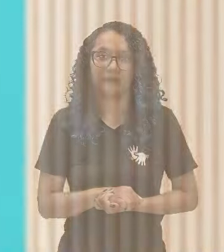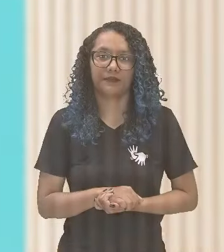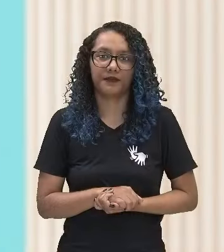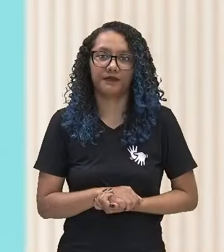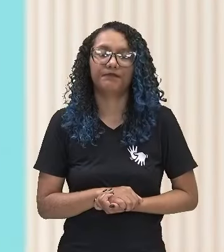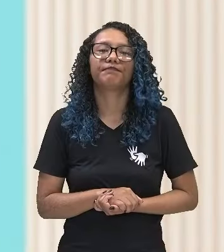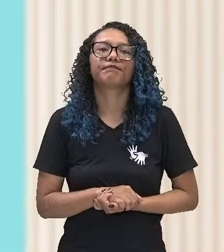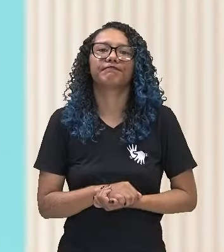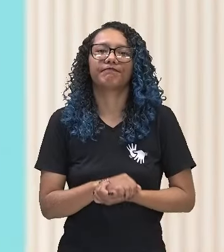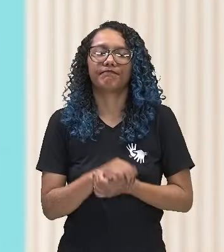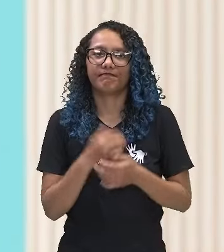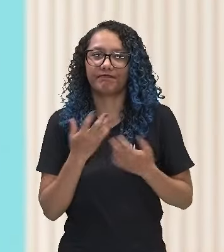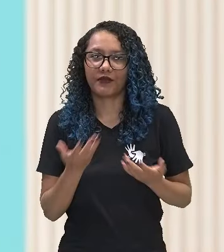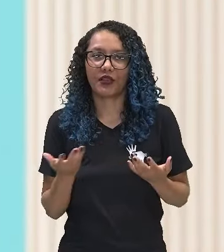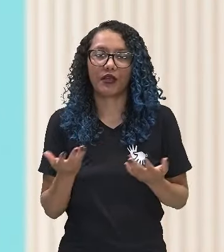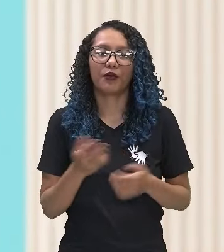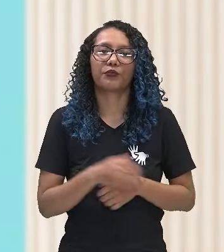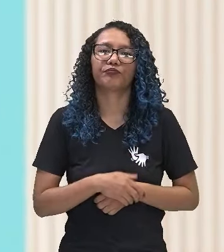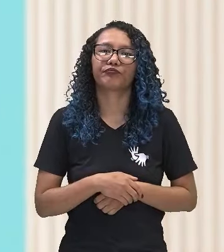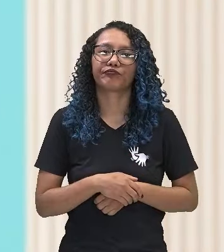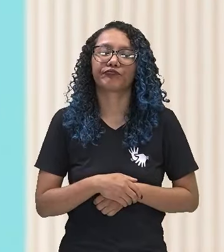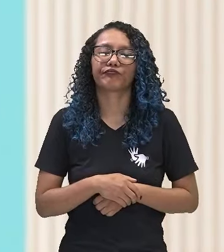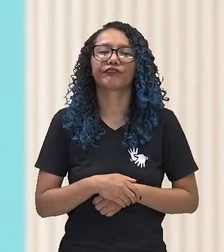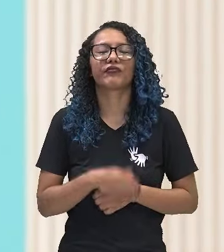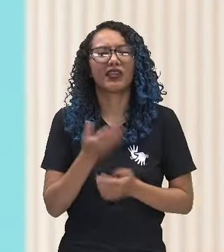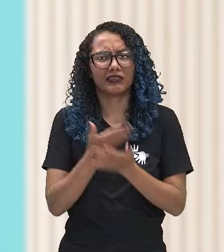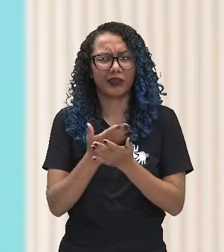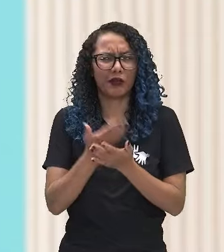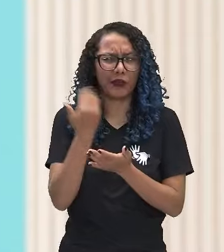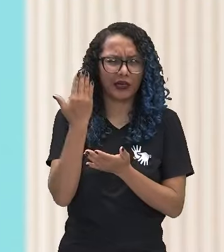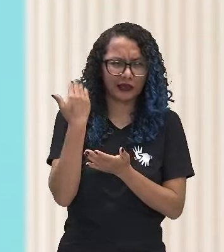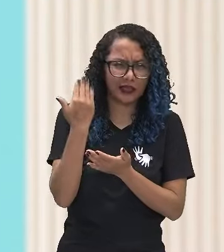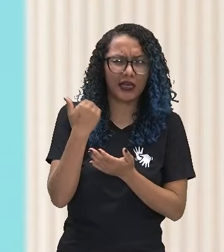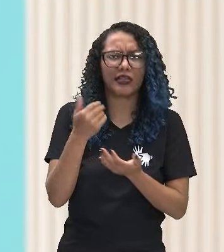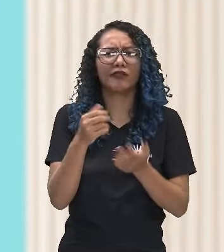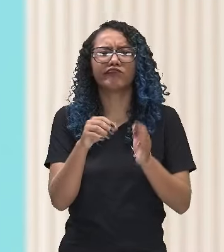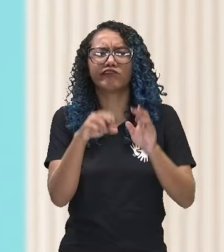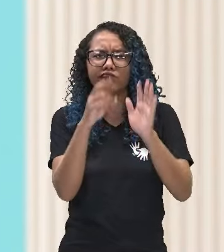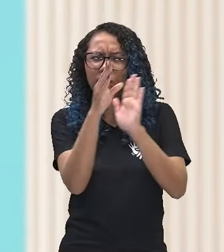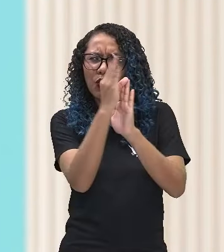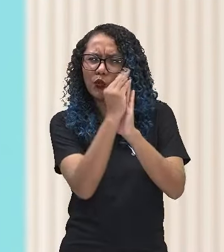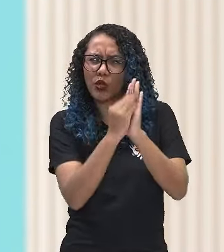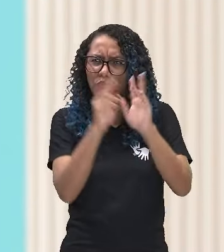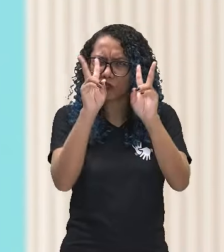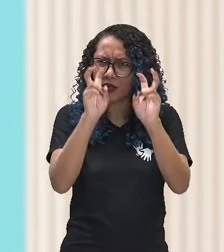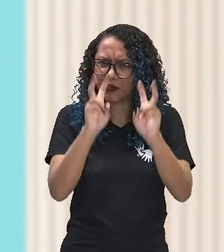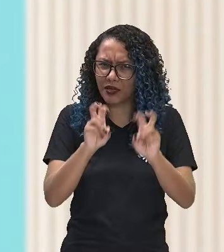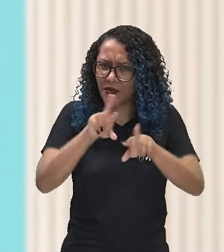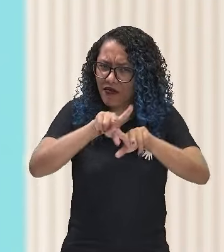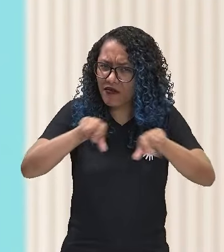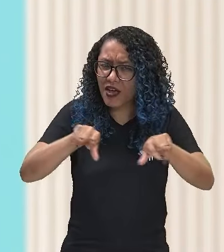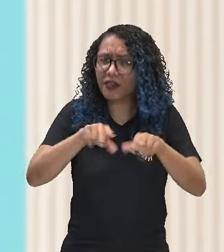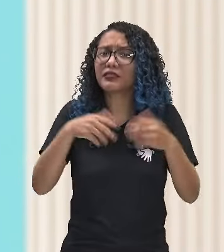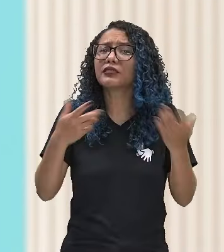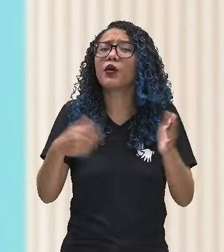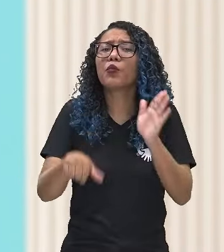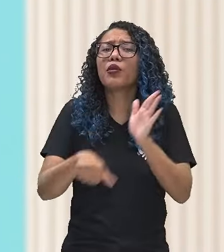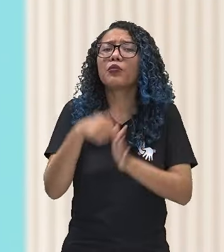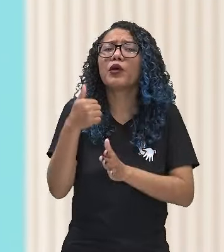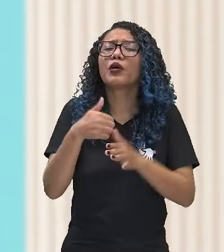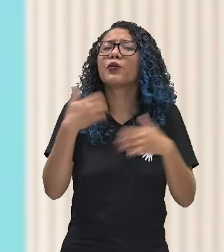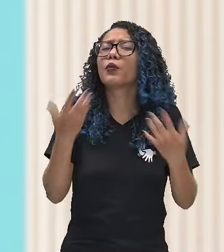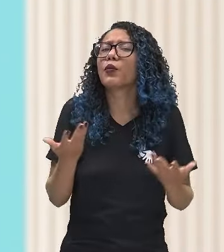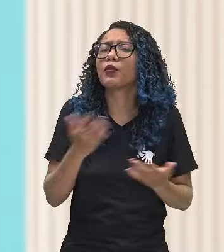Muito bem, gente. Então, ao longo das aulas, nós trabalhamos sobre diversos temas. E o primeiro deles foi sobre a juventude